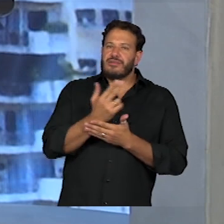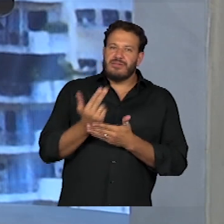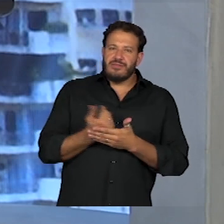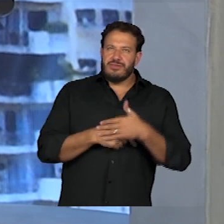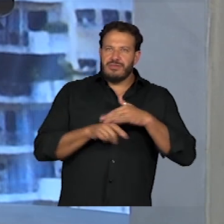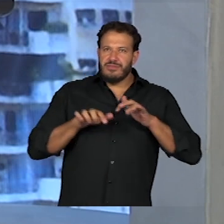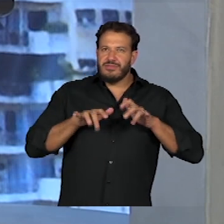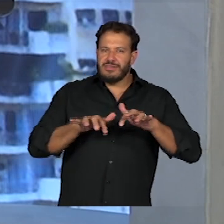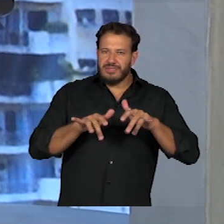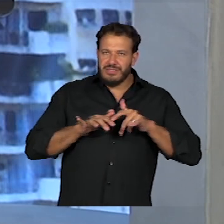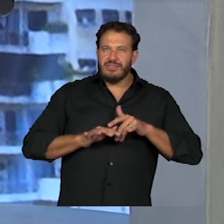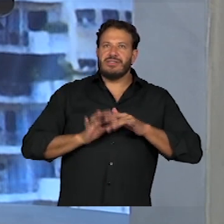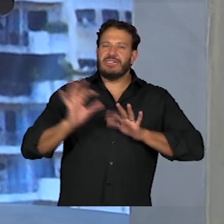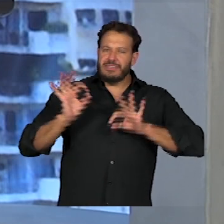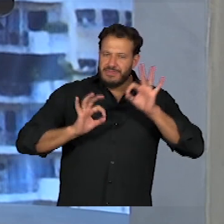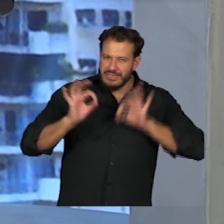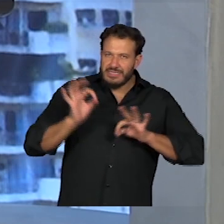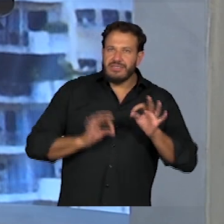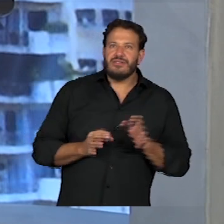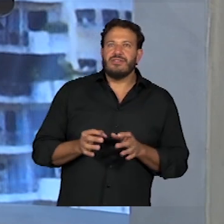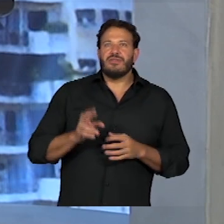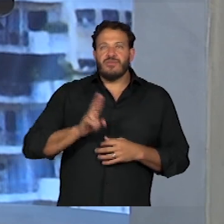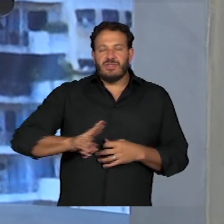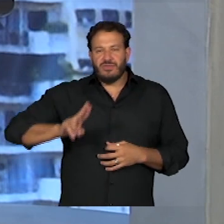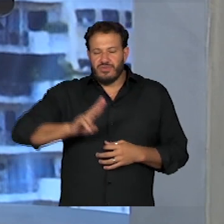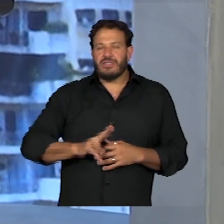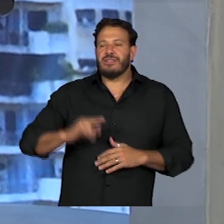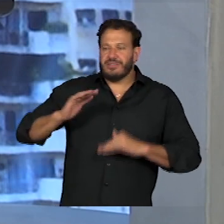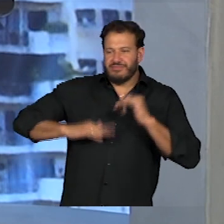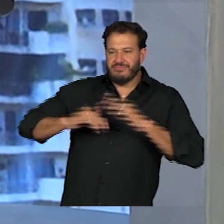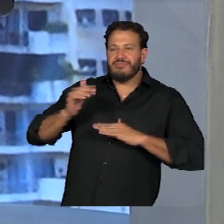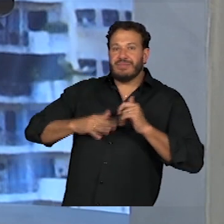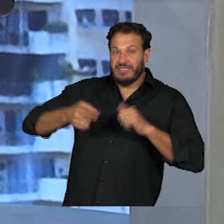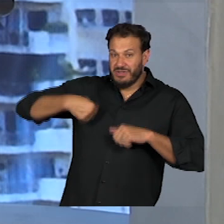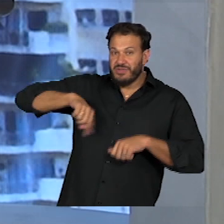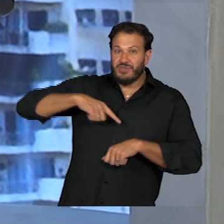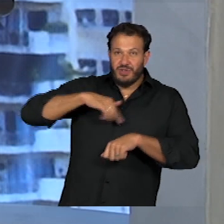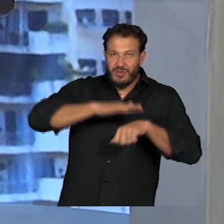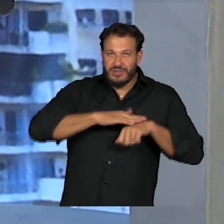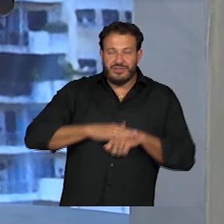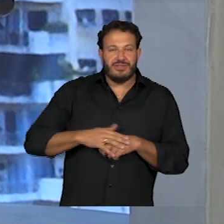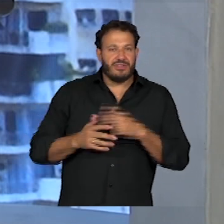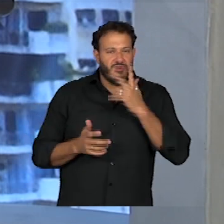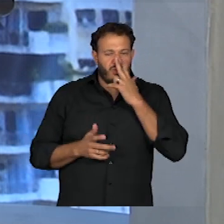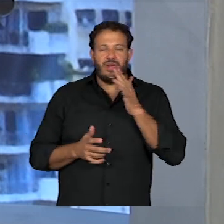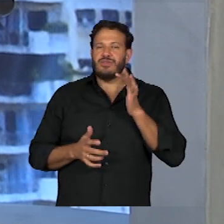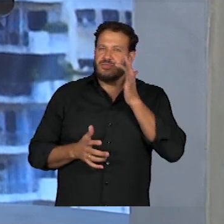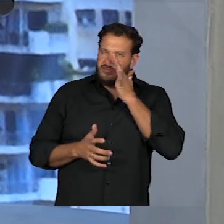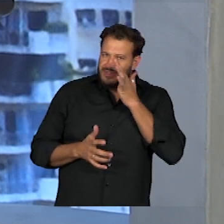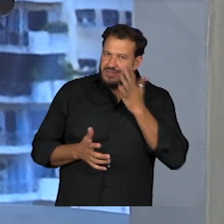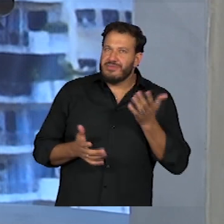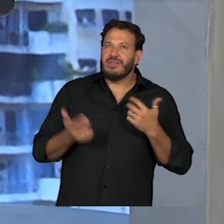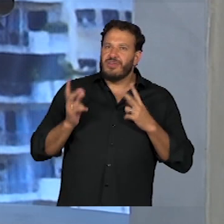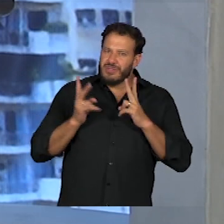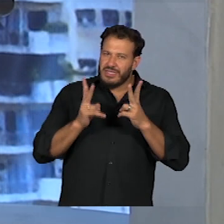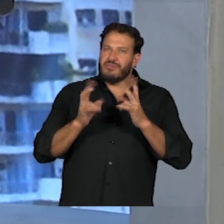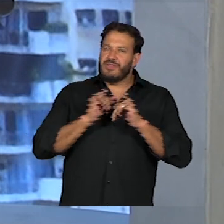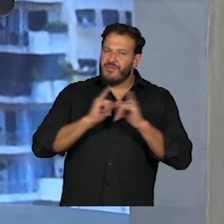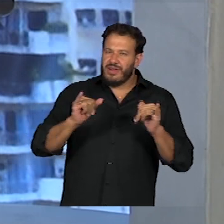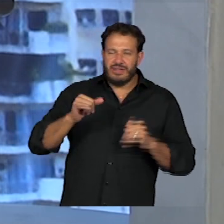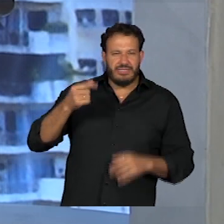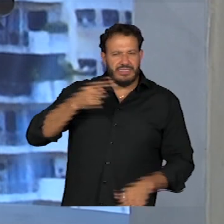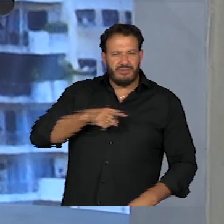solucionar problema, né? Essa é a profissão da gente. E eu acho incrível, porque eu sempre falo, isso eu dei uma palestra semana